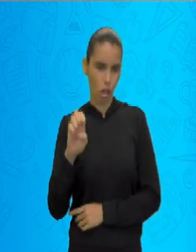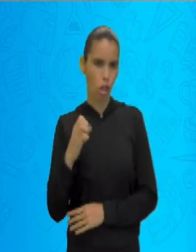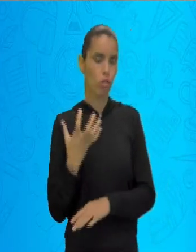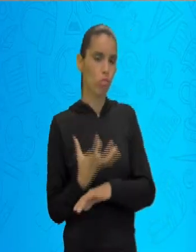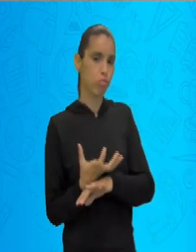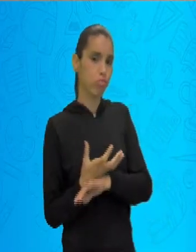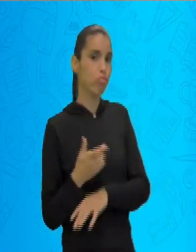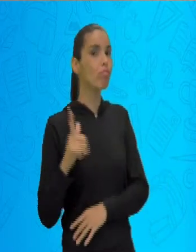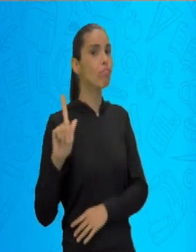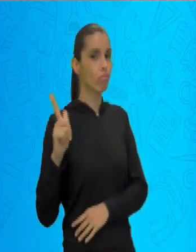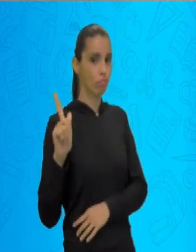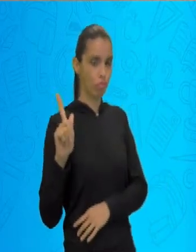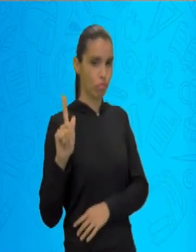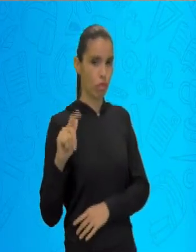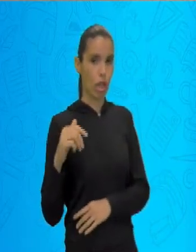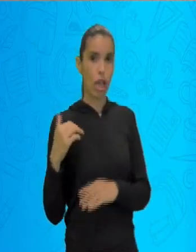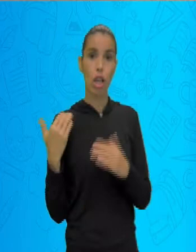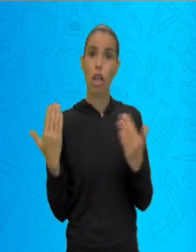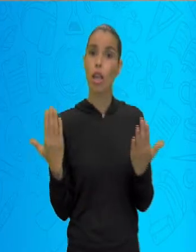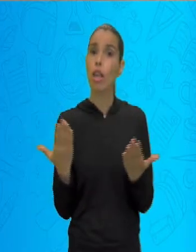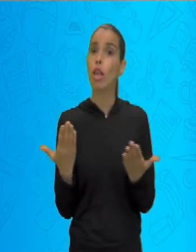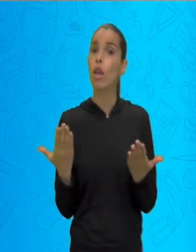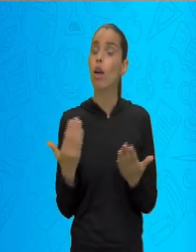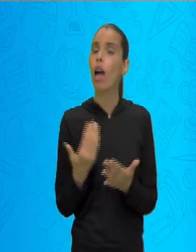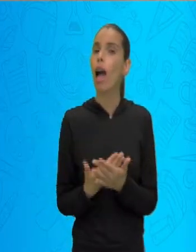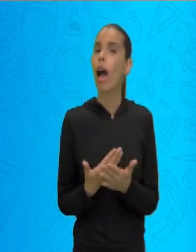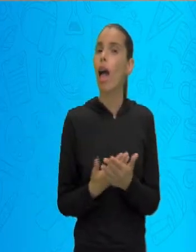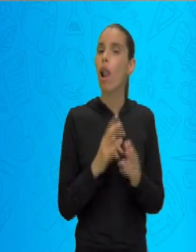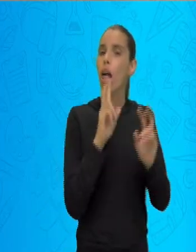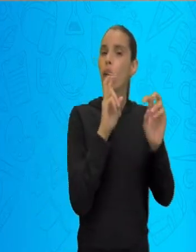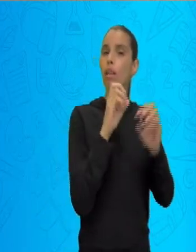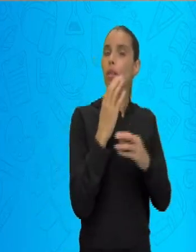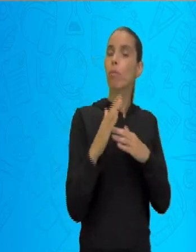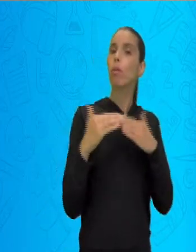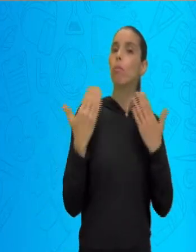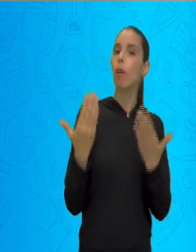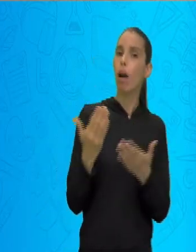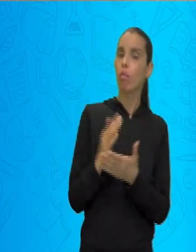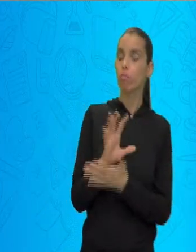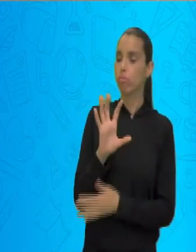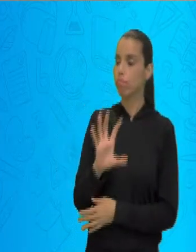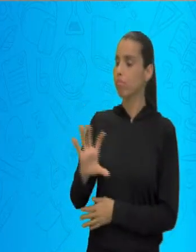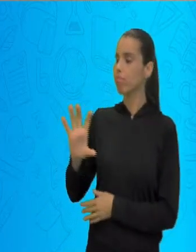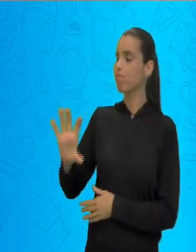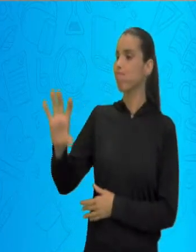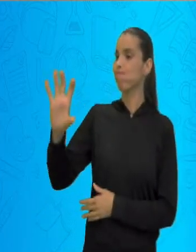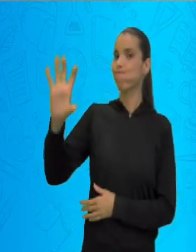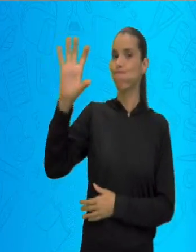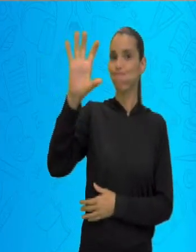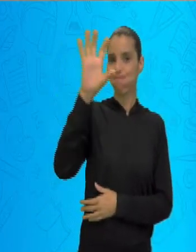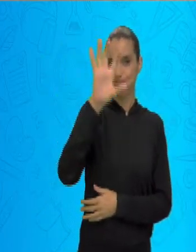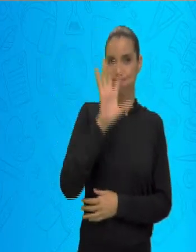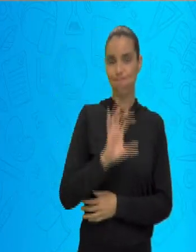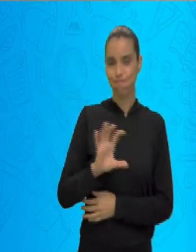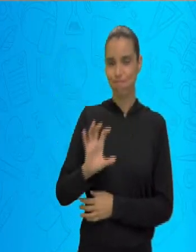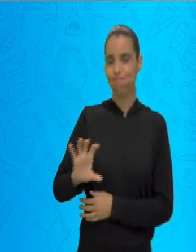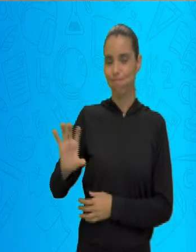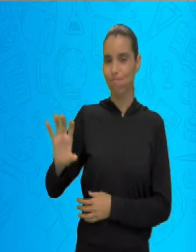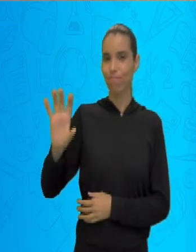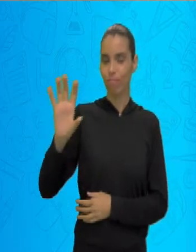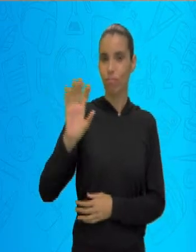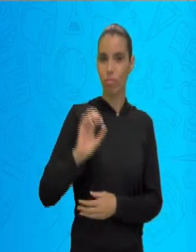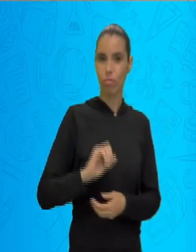aula hoje, o tema é Regionalização. Nós estamos falando com os